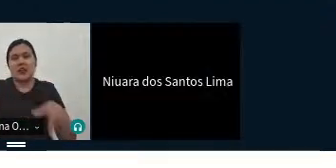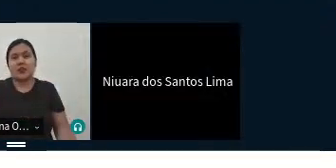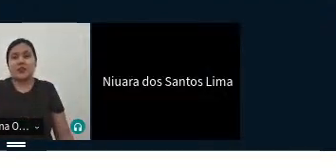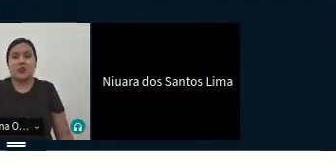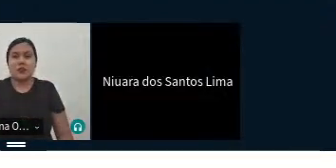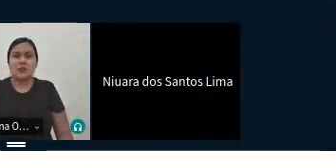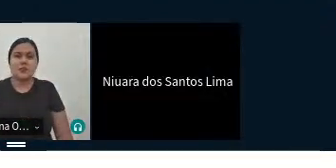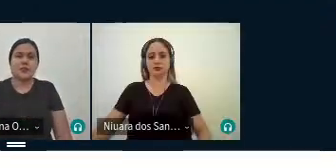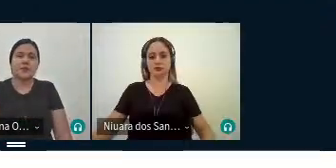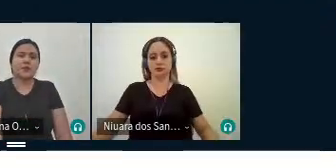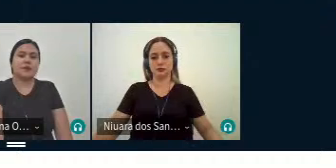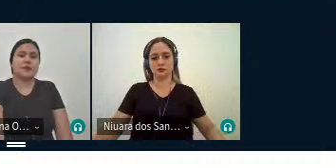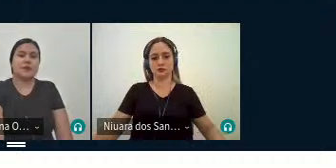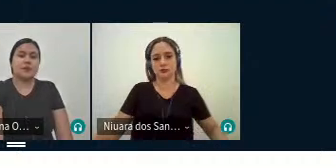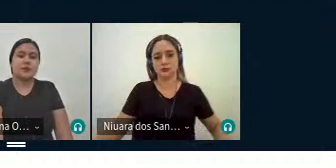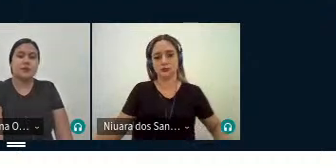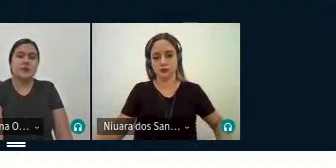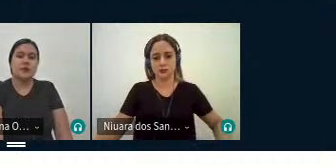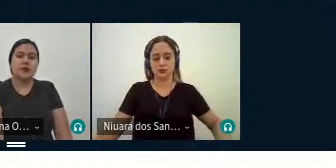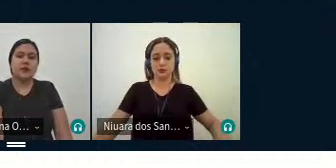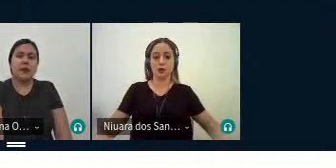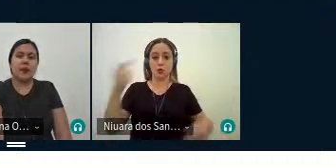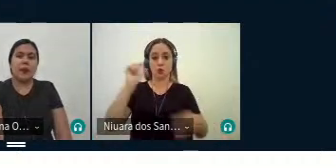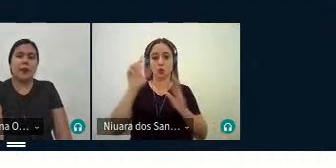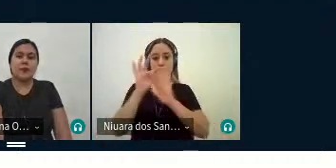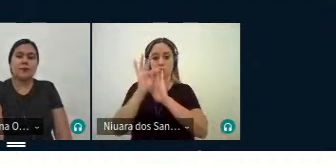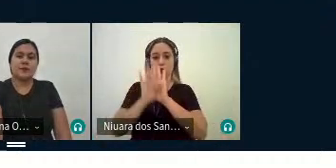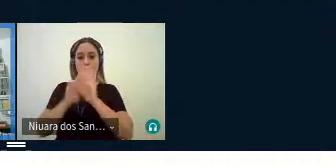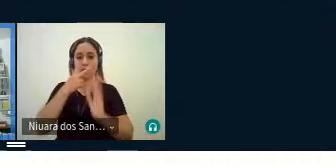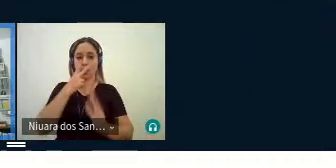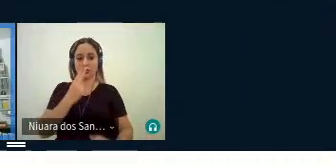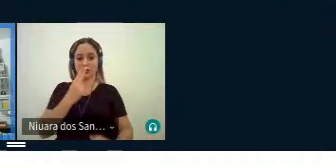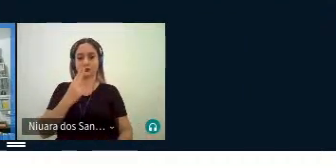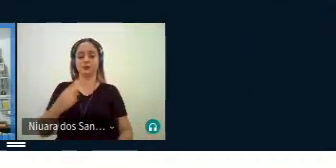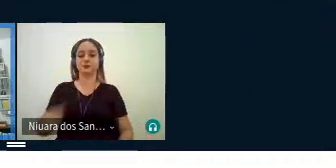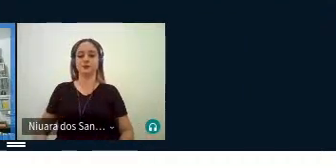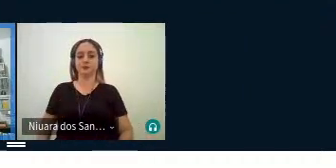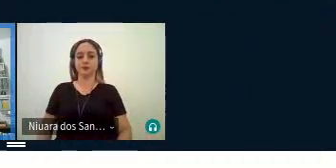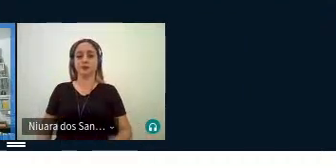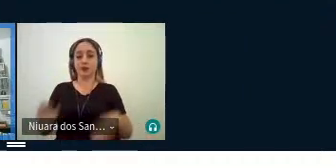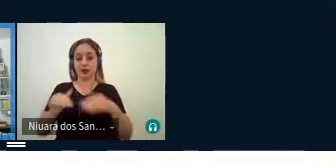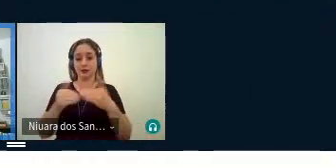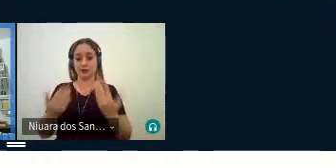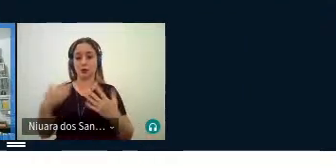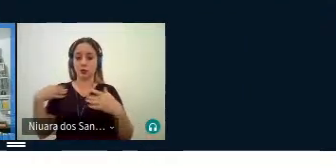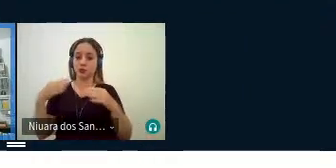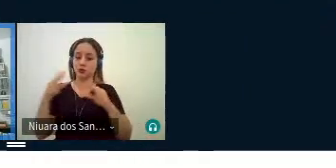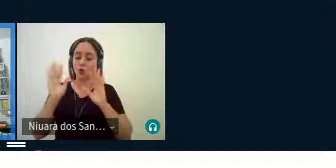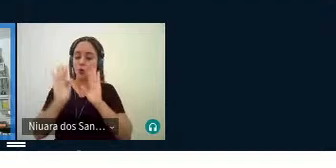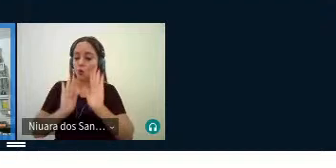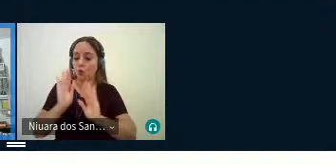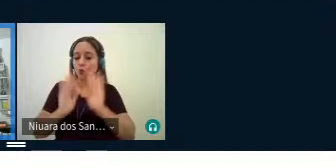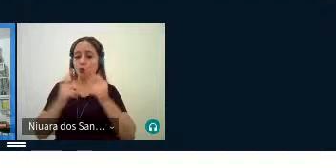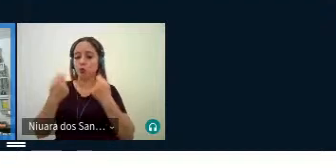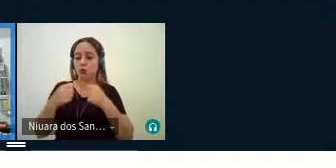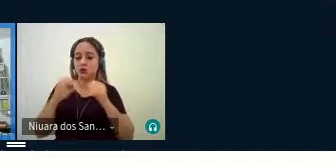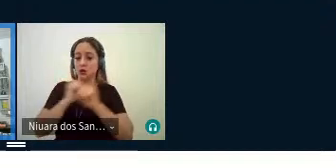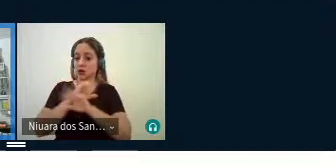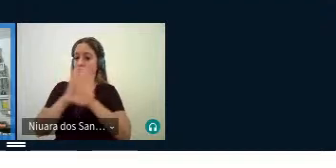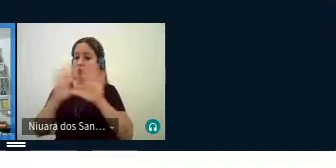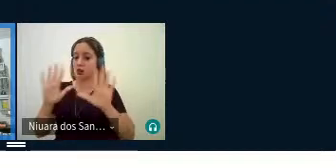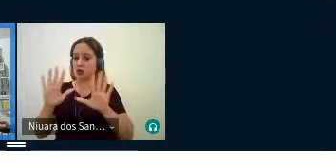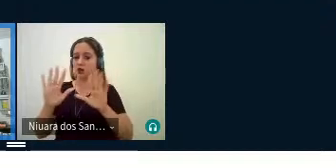retradução, é outro texto, então, esse cuidado, ele tem que ser iminente, claro,